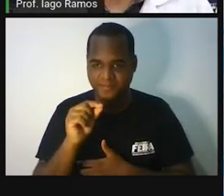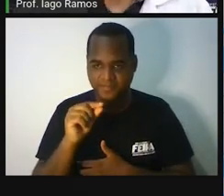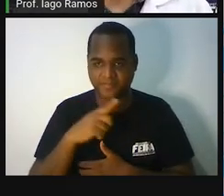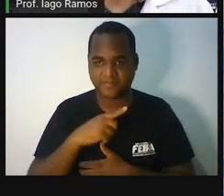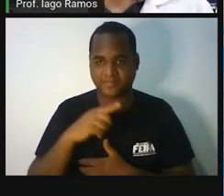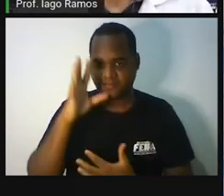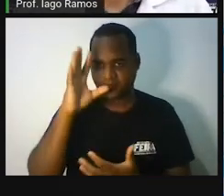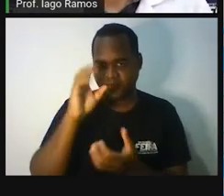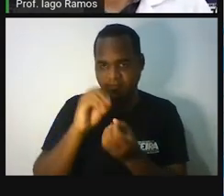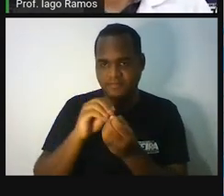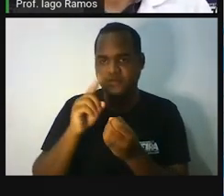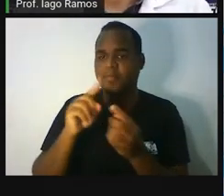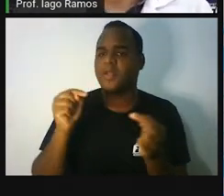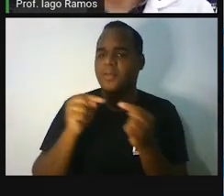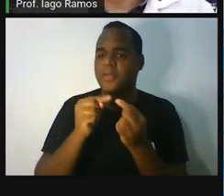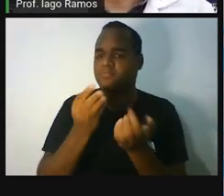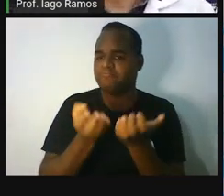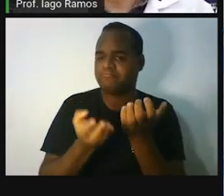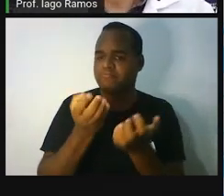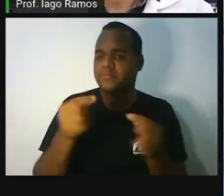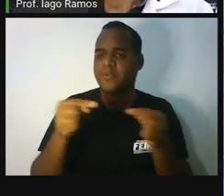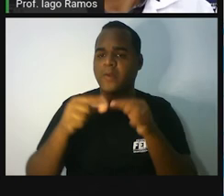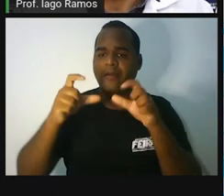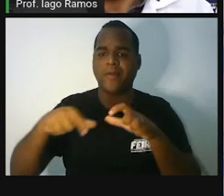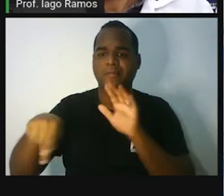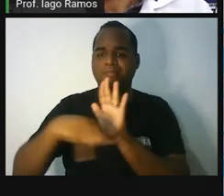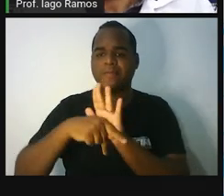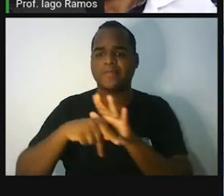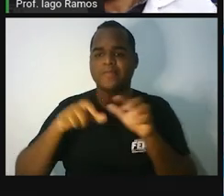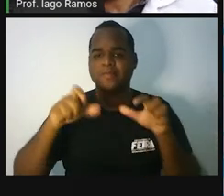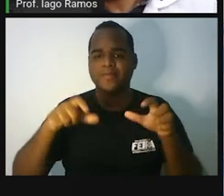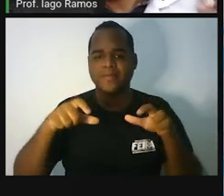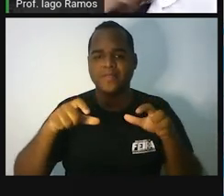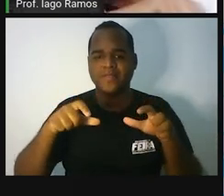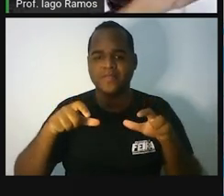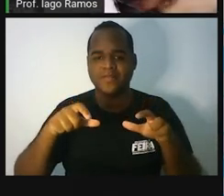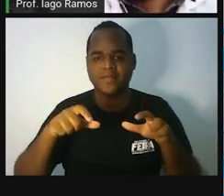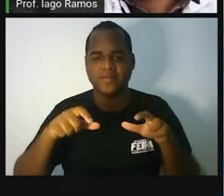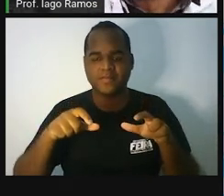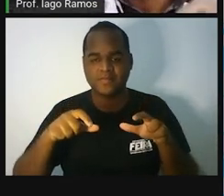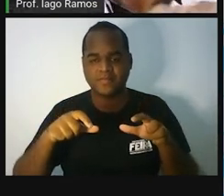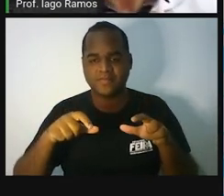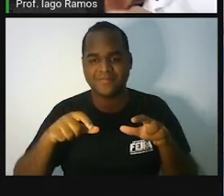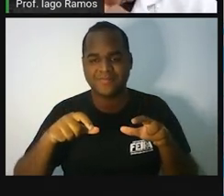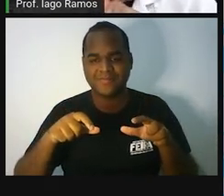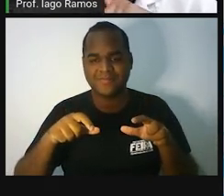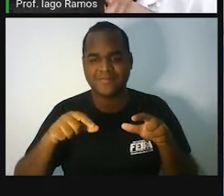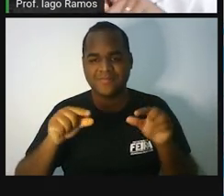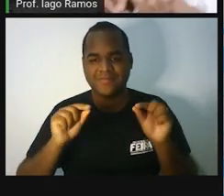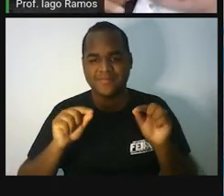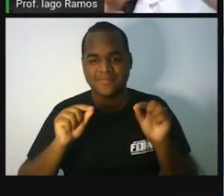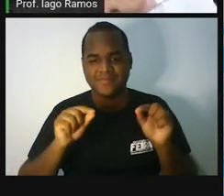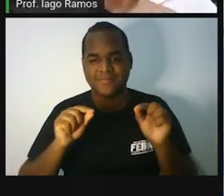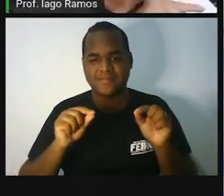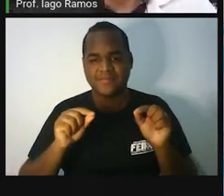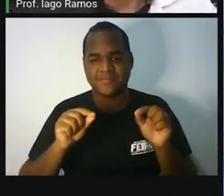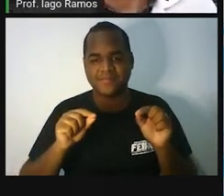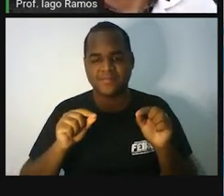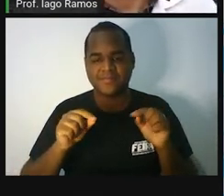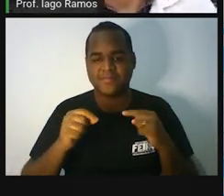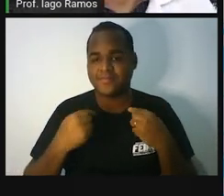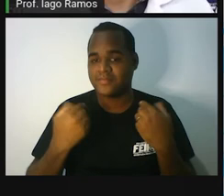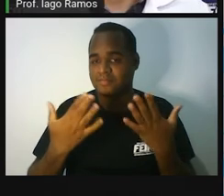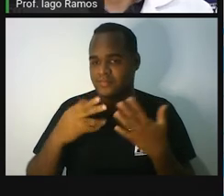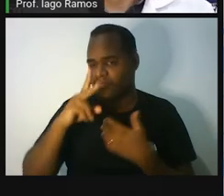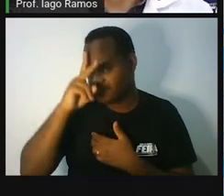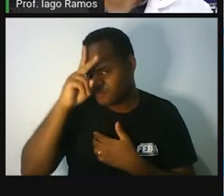Admite-se que a balança dos dois pratos teve origem onde? Olha lá na etapa um. Quando eu contei a